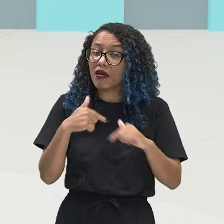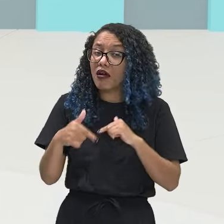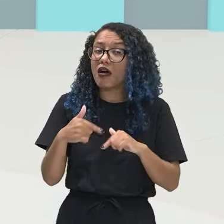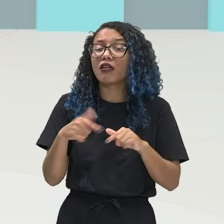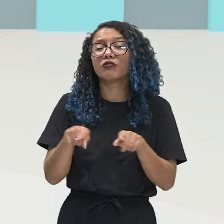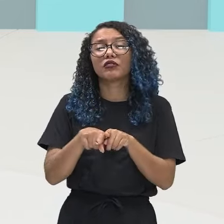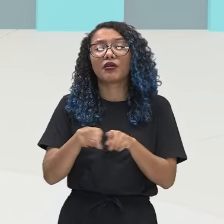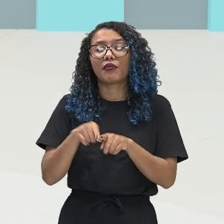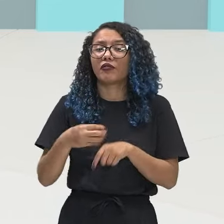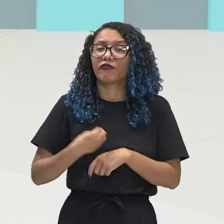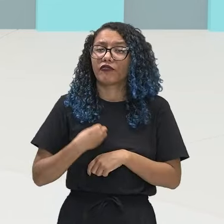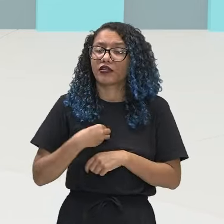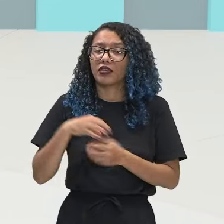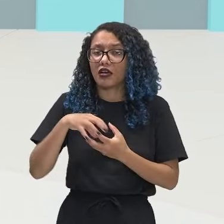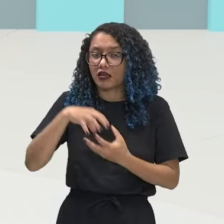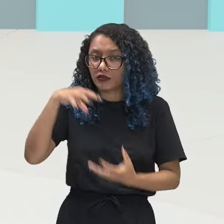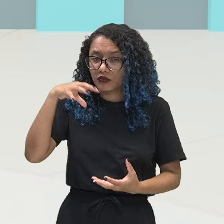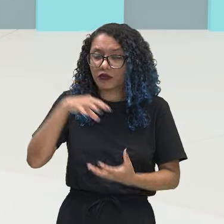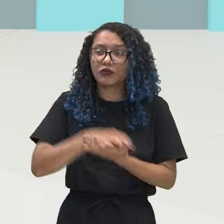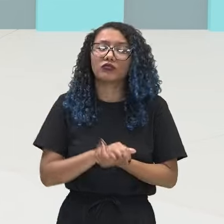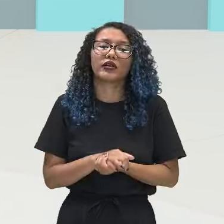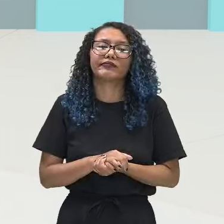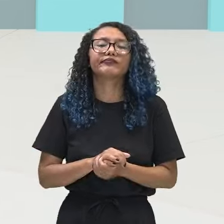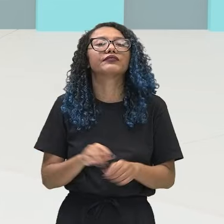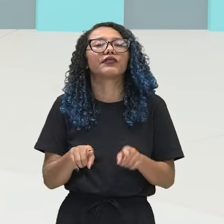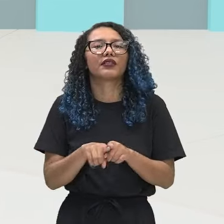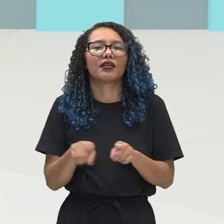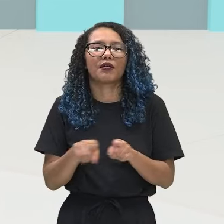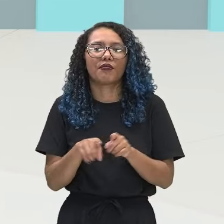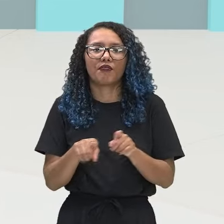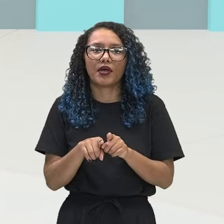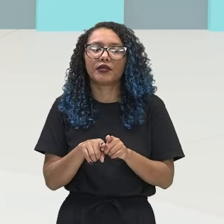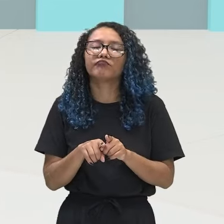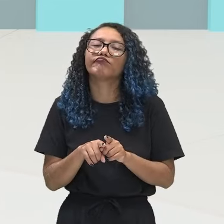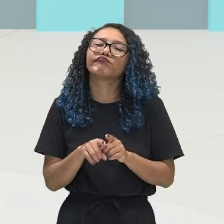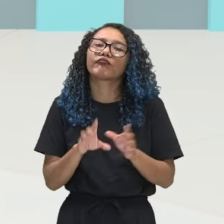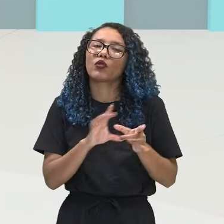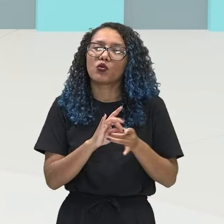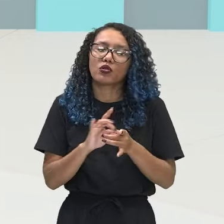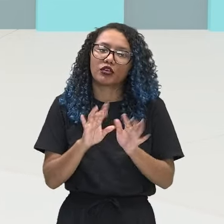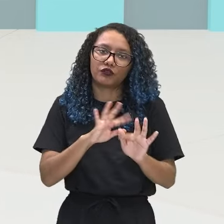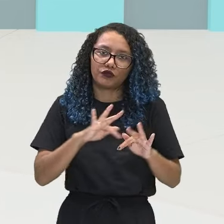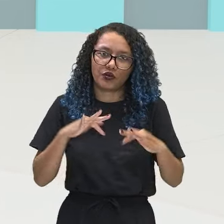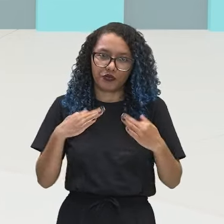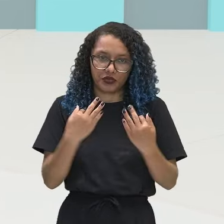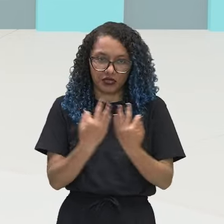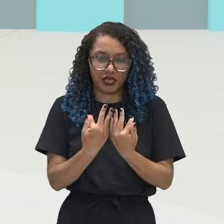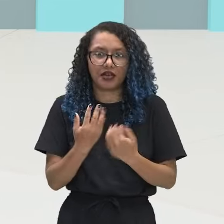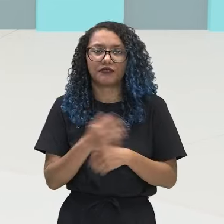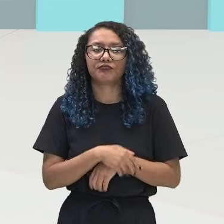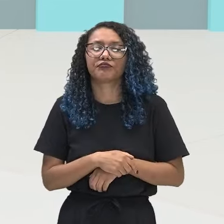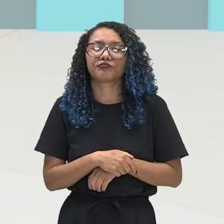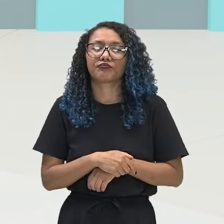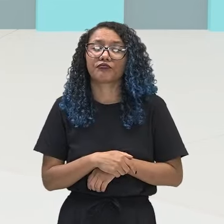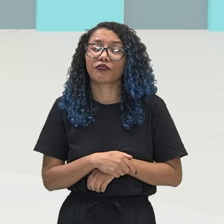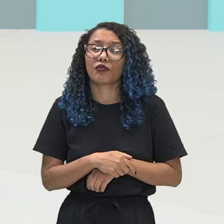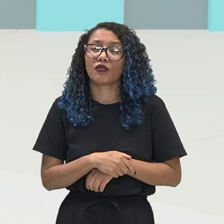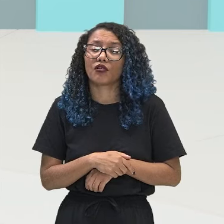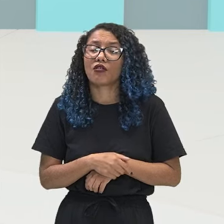pelo contexto familiar, ou seja, você está ainda dentro,